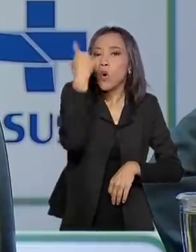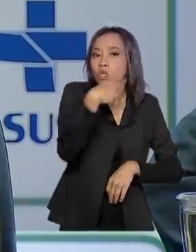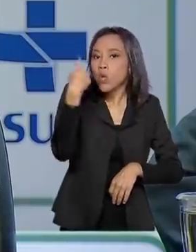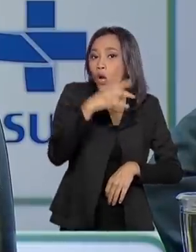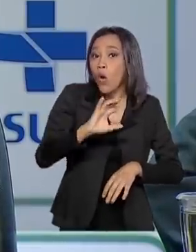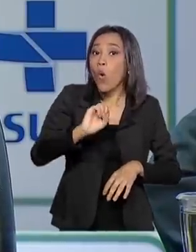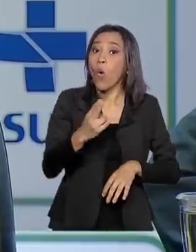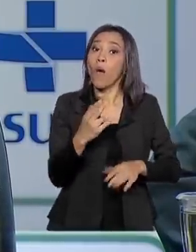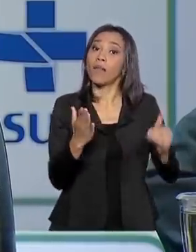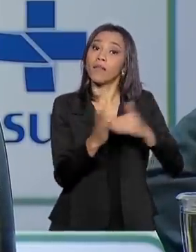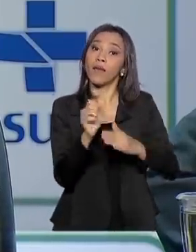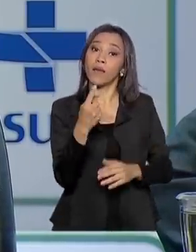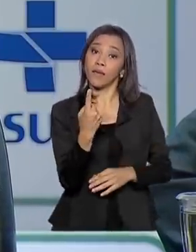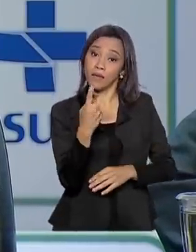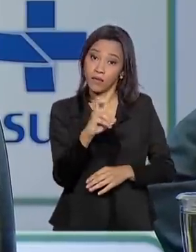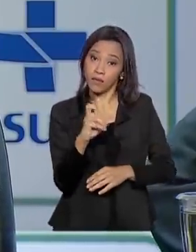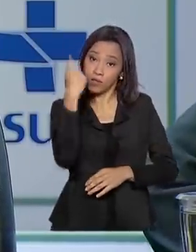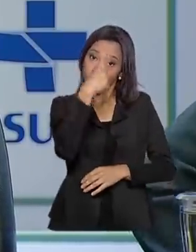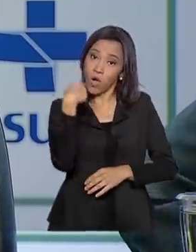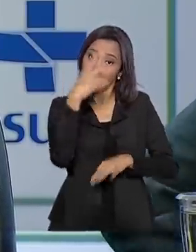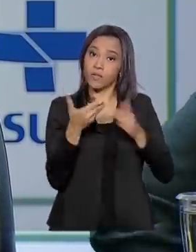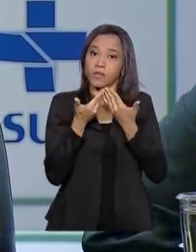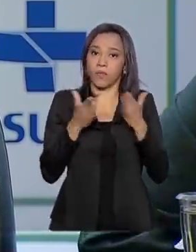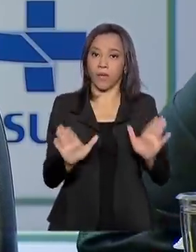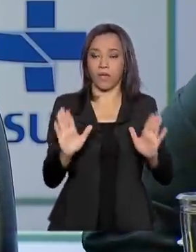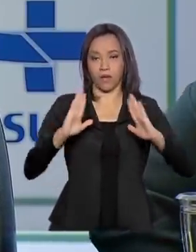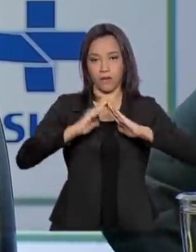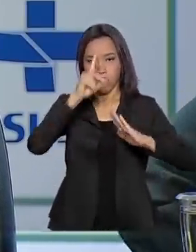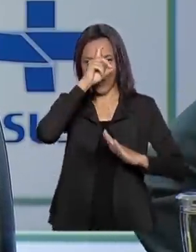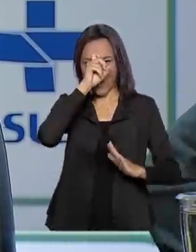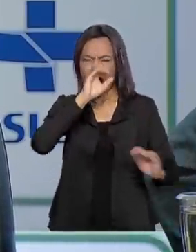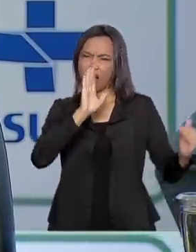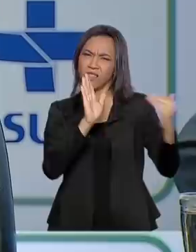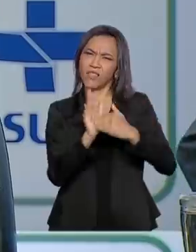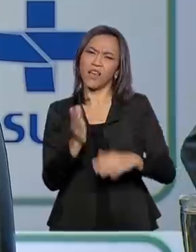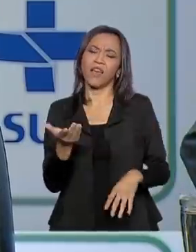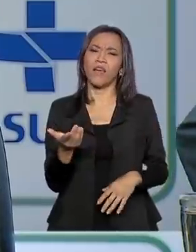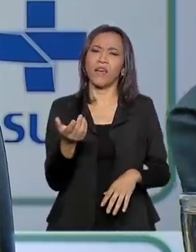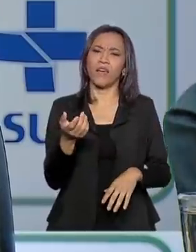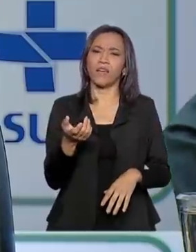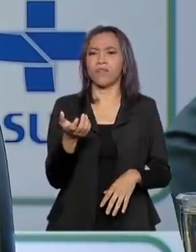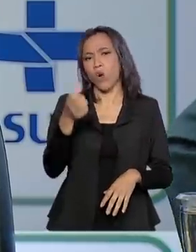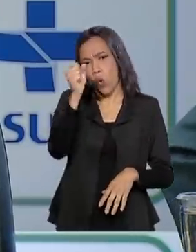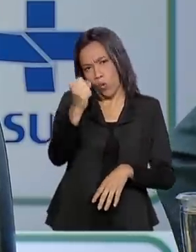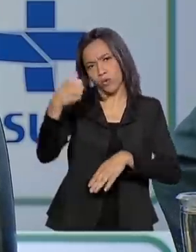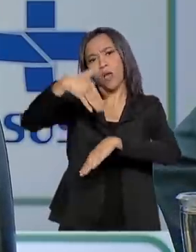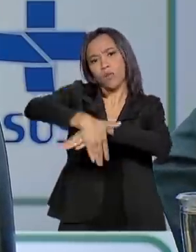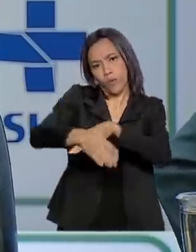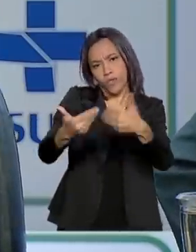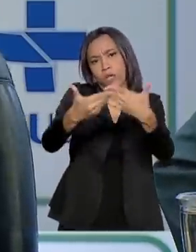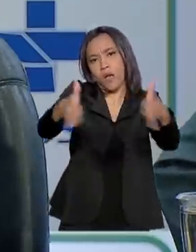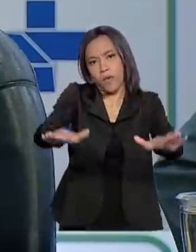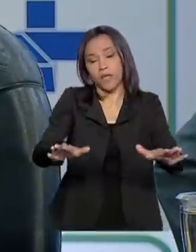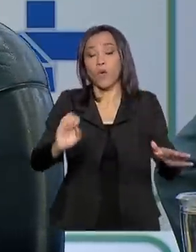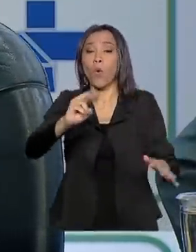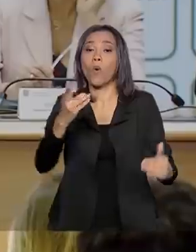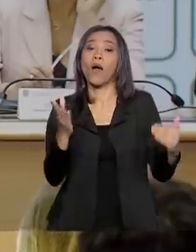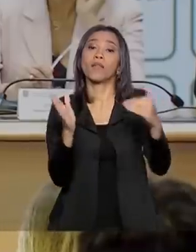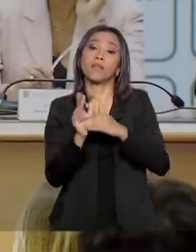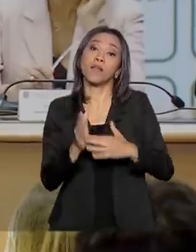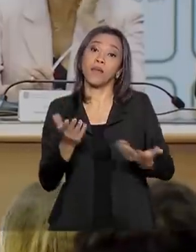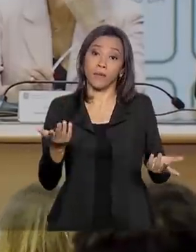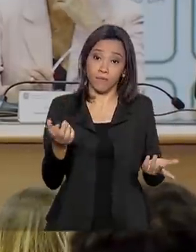diárias. Que a gente estima que as unidades fiquem até as 20 horas, até 8 horas da noite ou até as 22 horas.